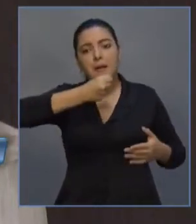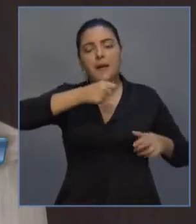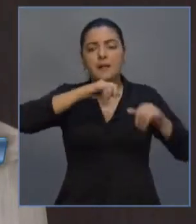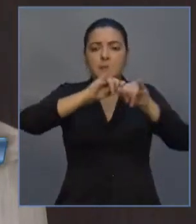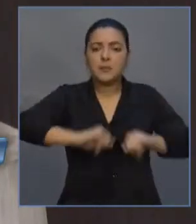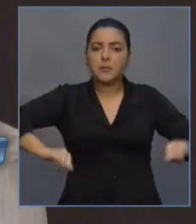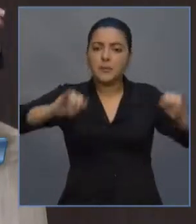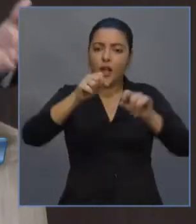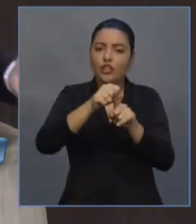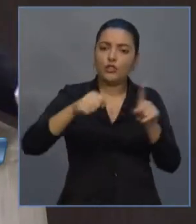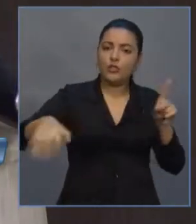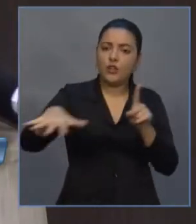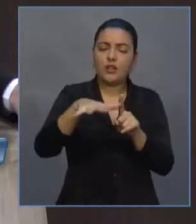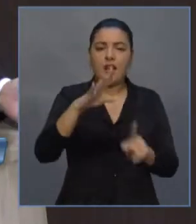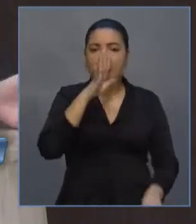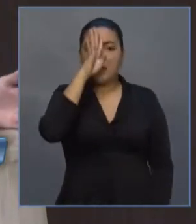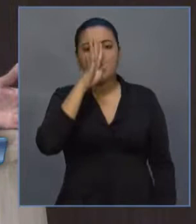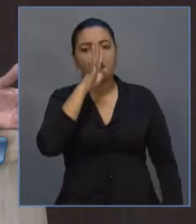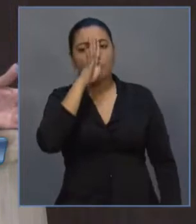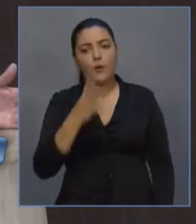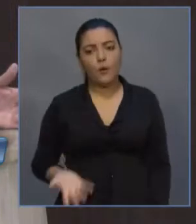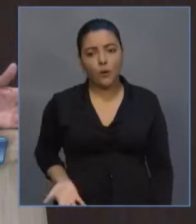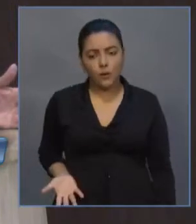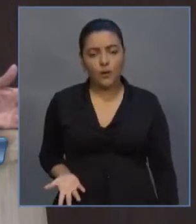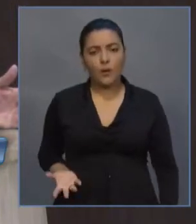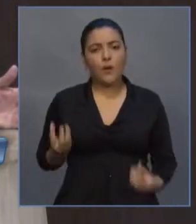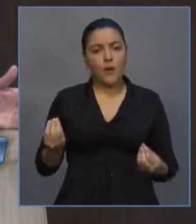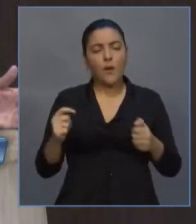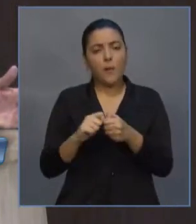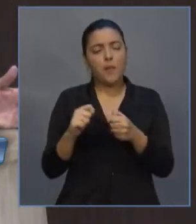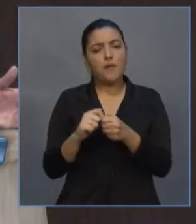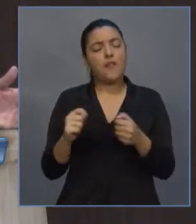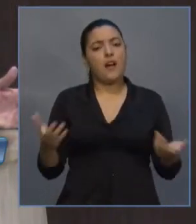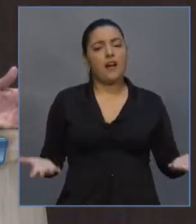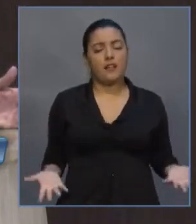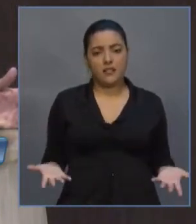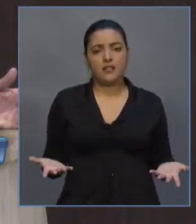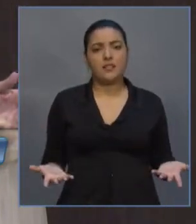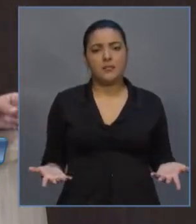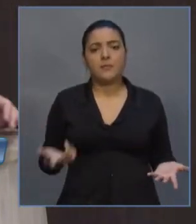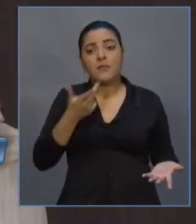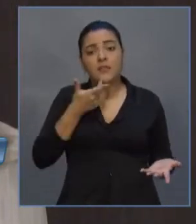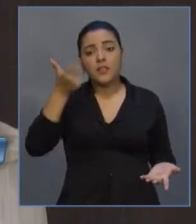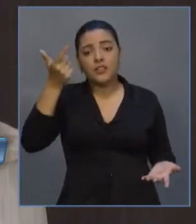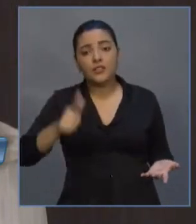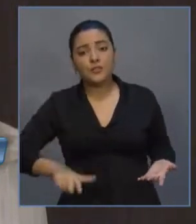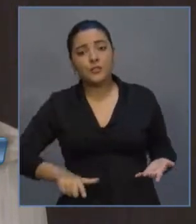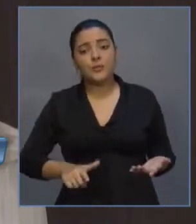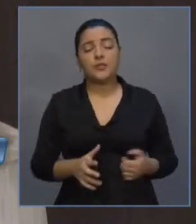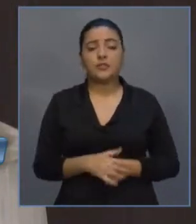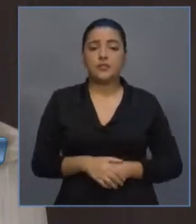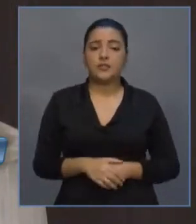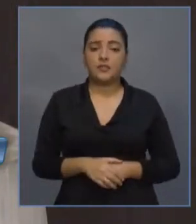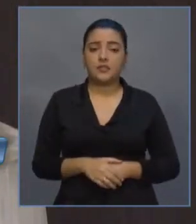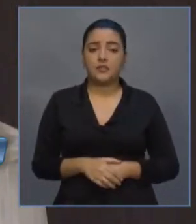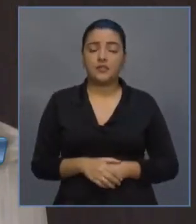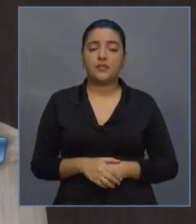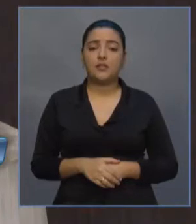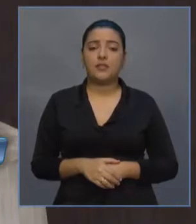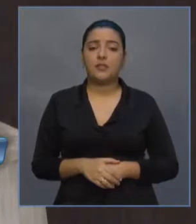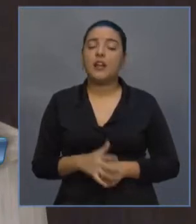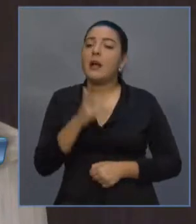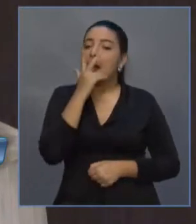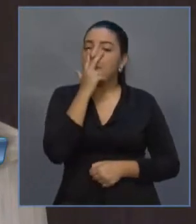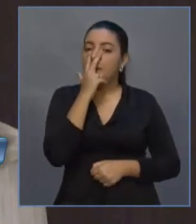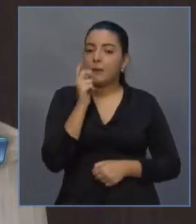É absurdo que isso seja realizado. Repito, isso cheira,